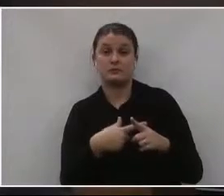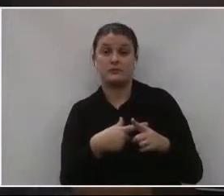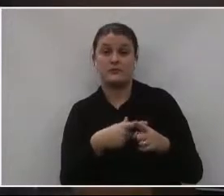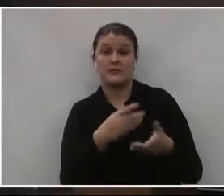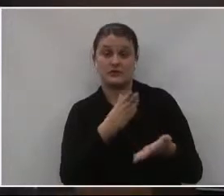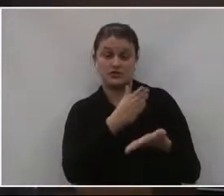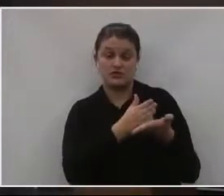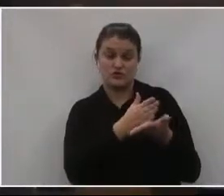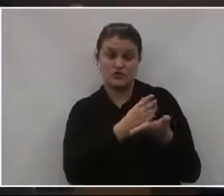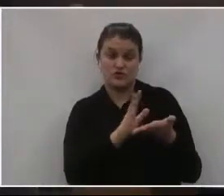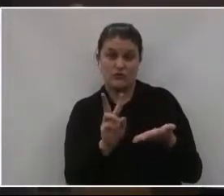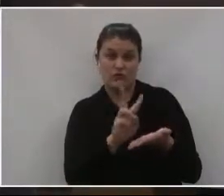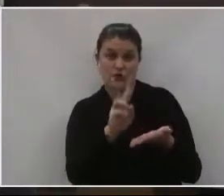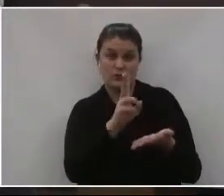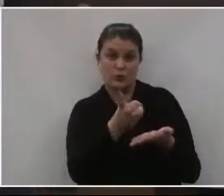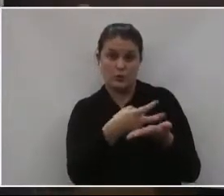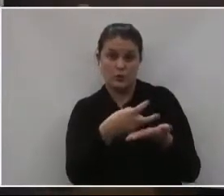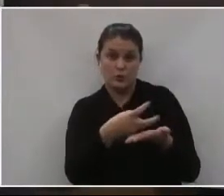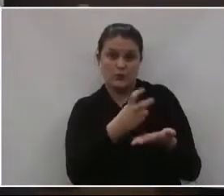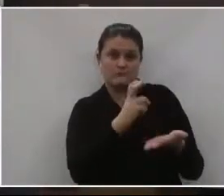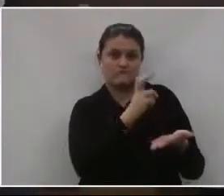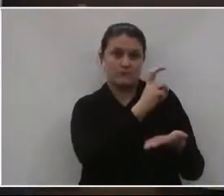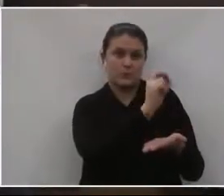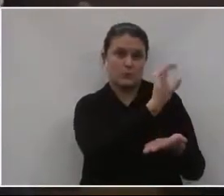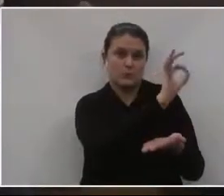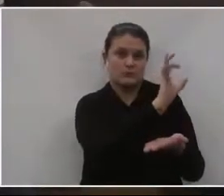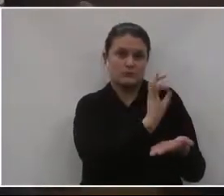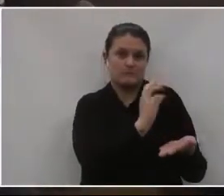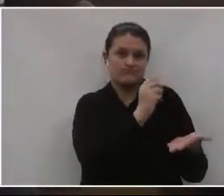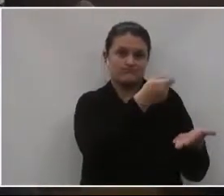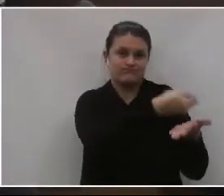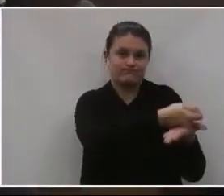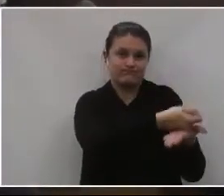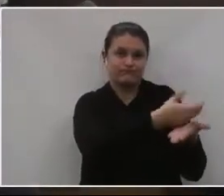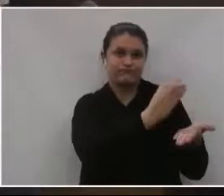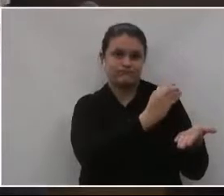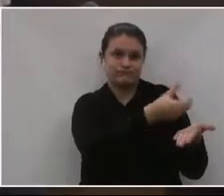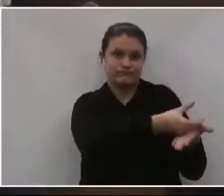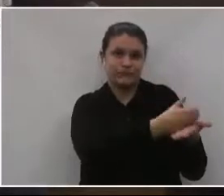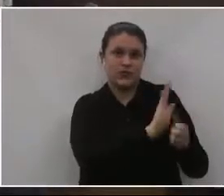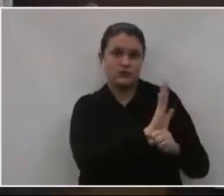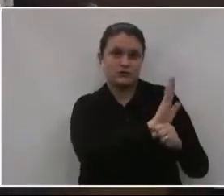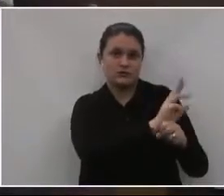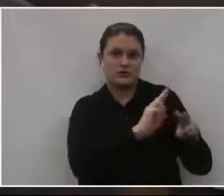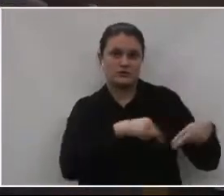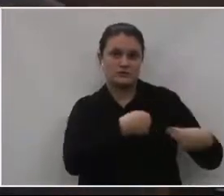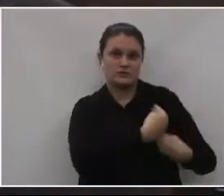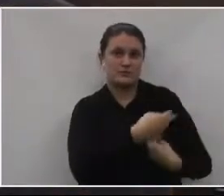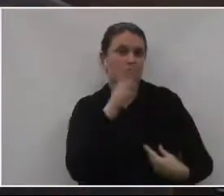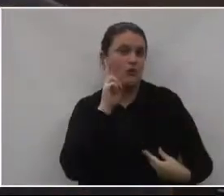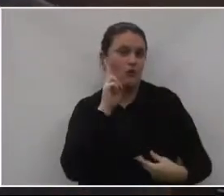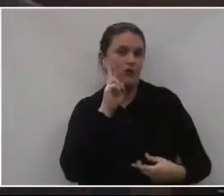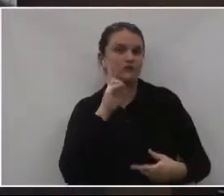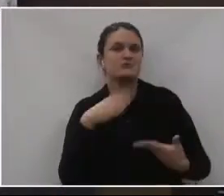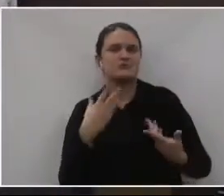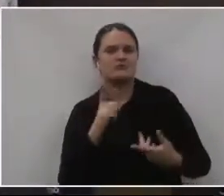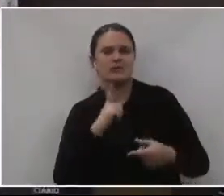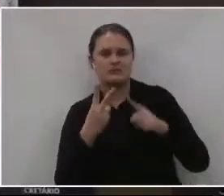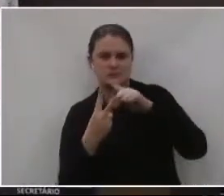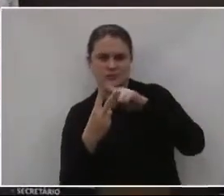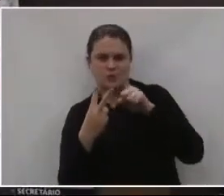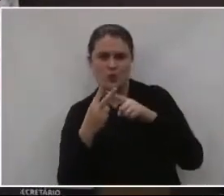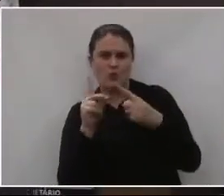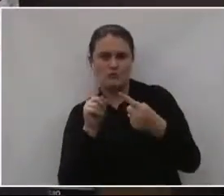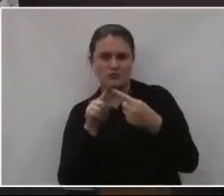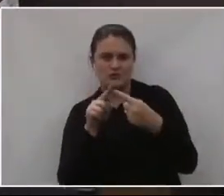da renda será destinada para a Rede Feminina de Combate ao Câncer. Então tem dois propósitos nobres,